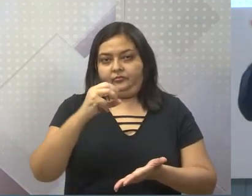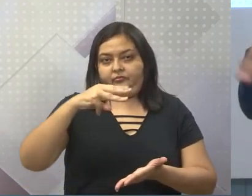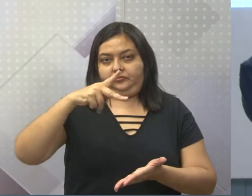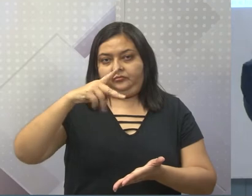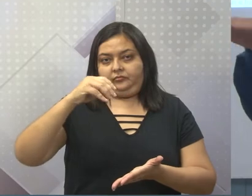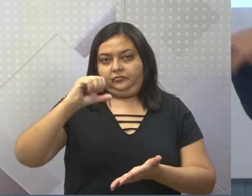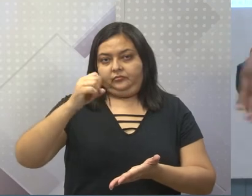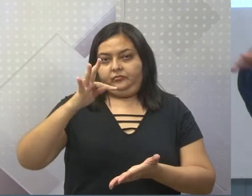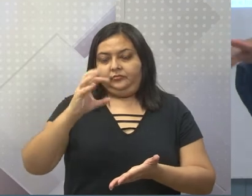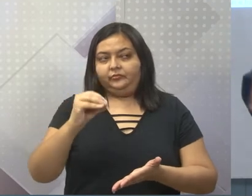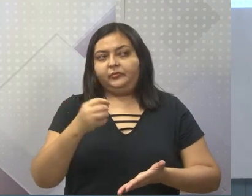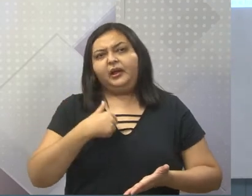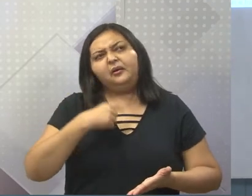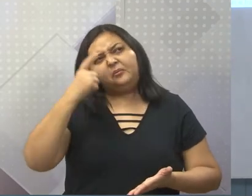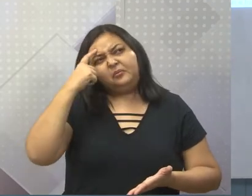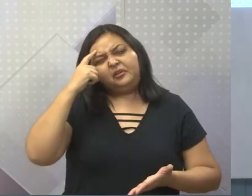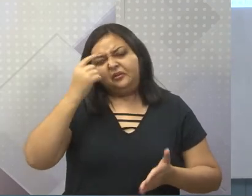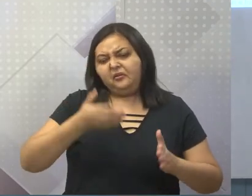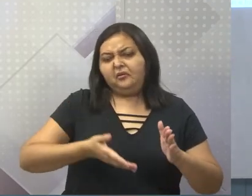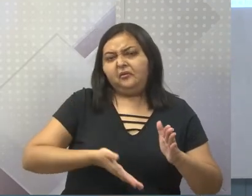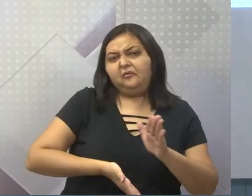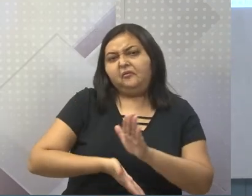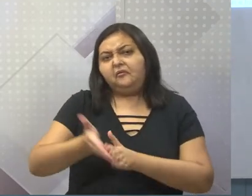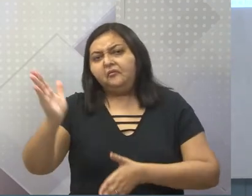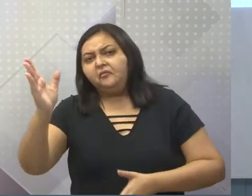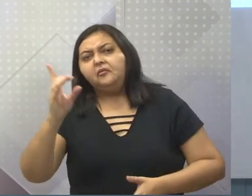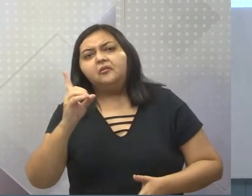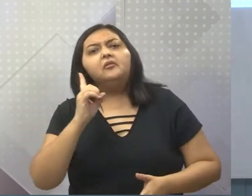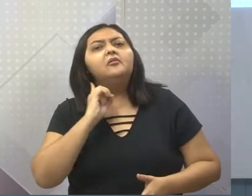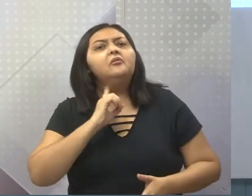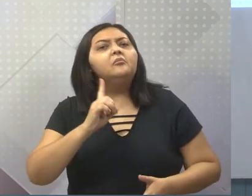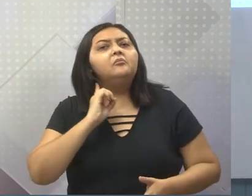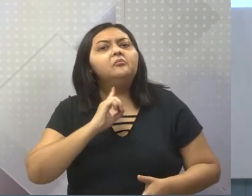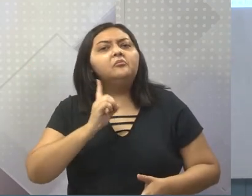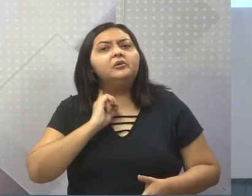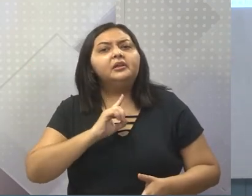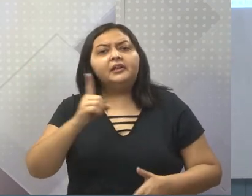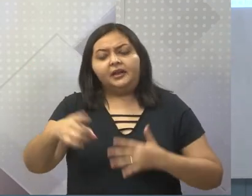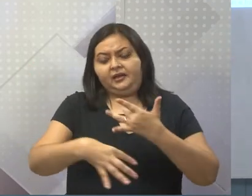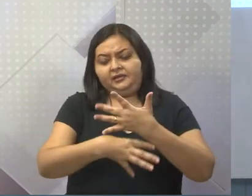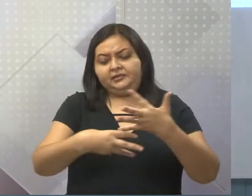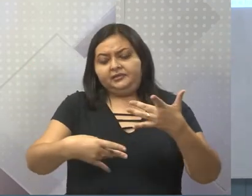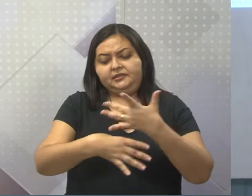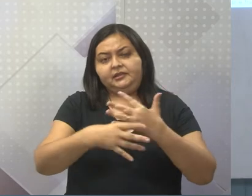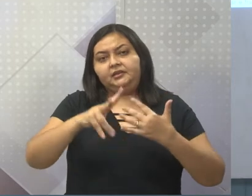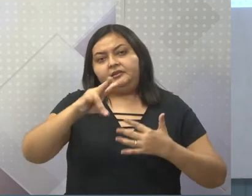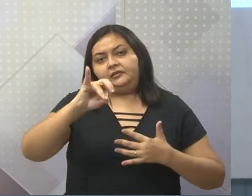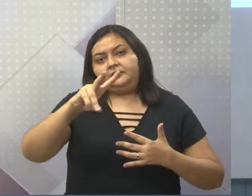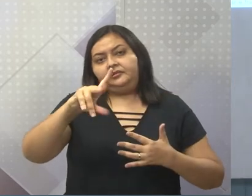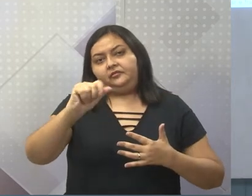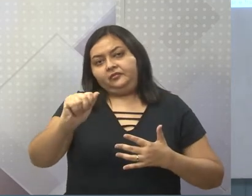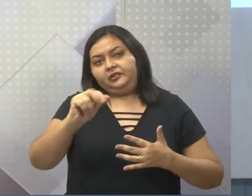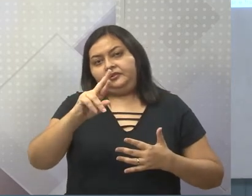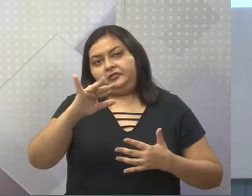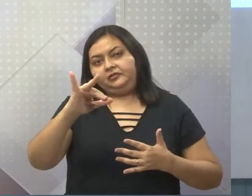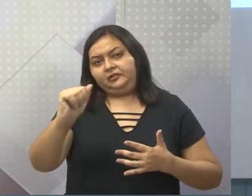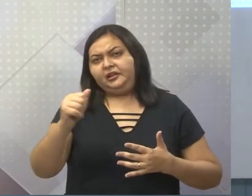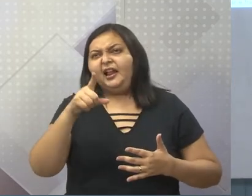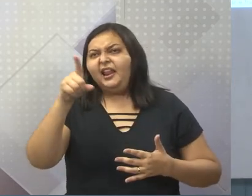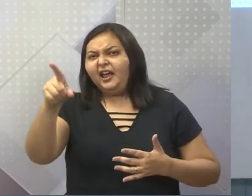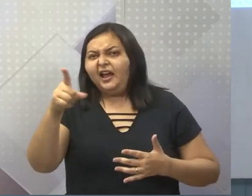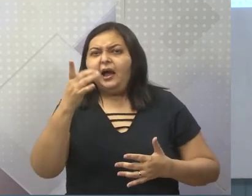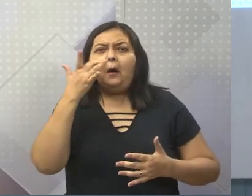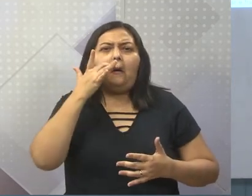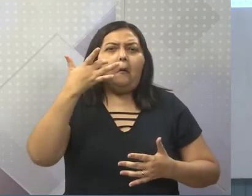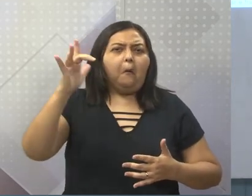Gerais. Estava aqui no Brasil, em qualquer parte do Brasil. Deixa eu voltar pra Minas. Lá em Vila Rica, naquela região ali. Tá dando muito ouro.